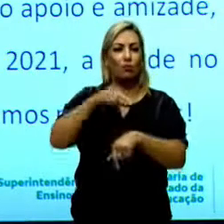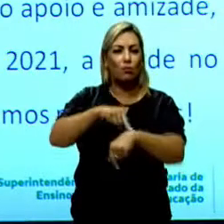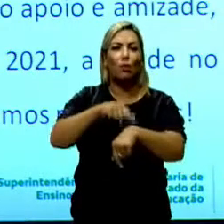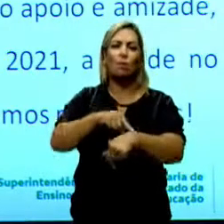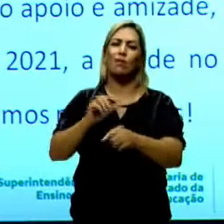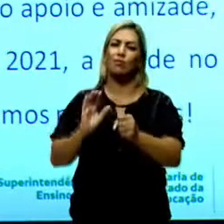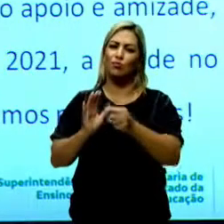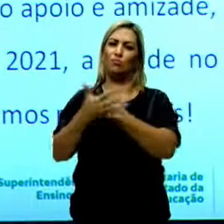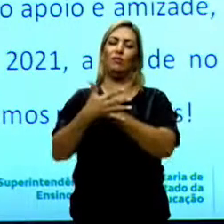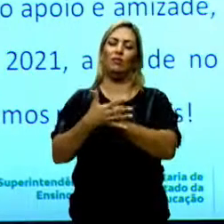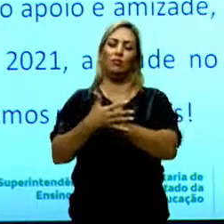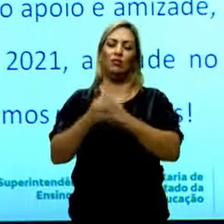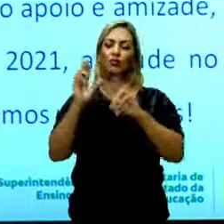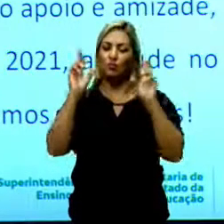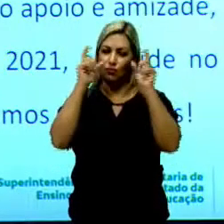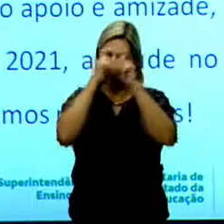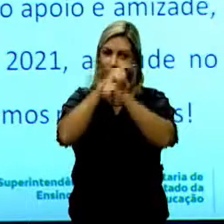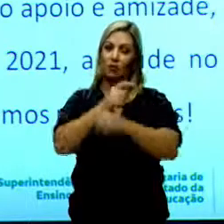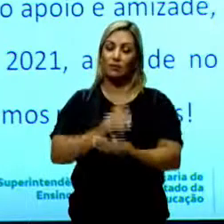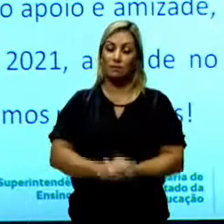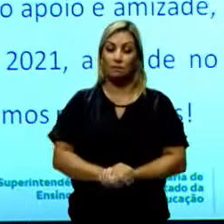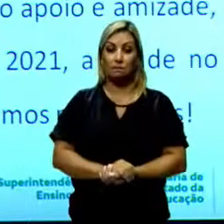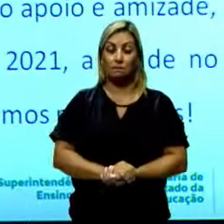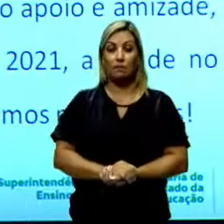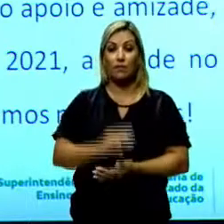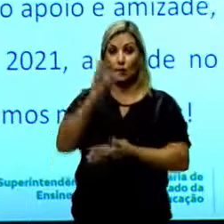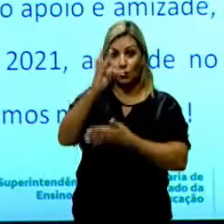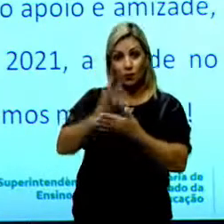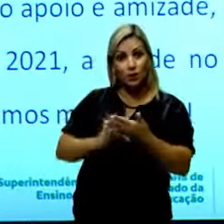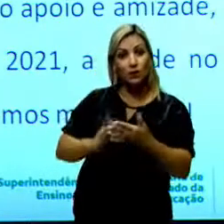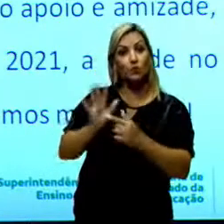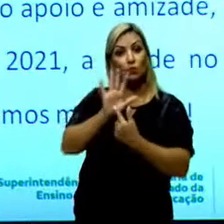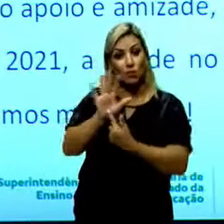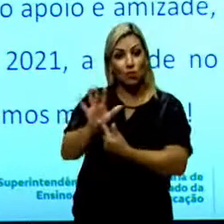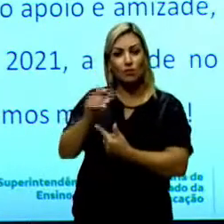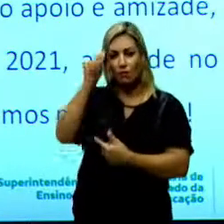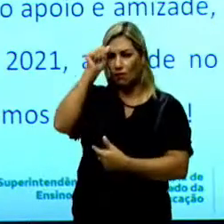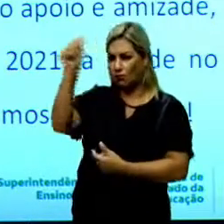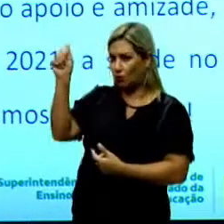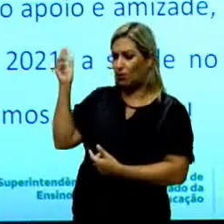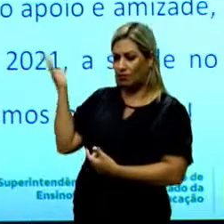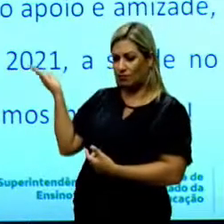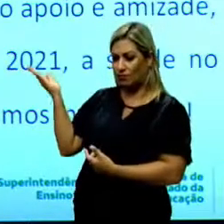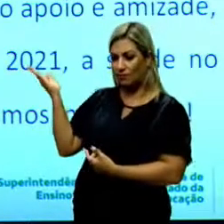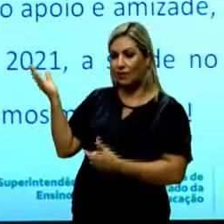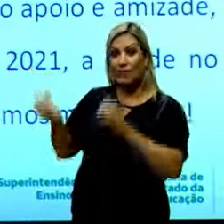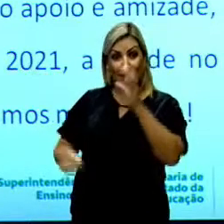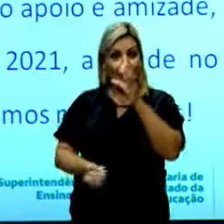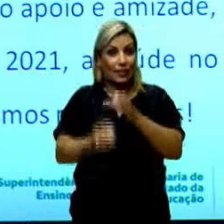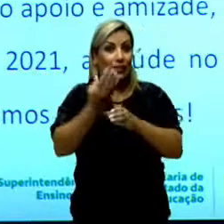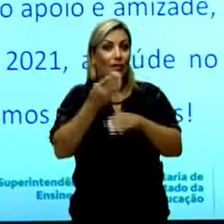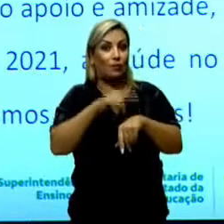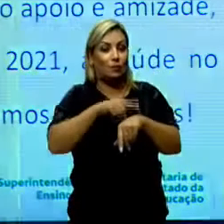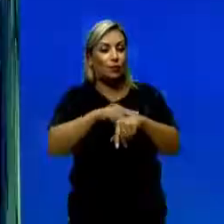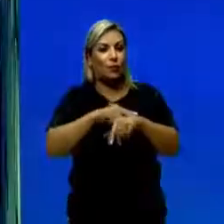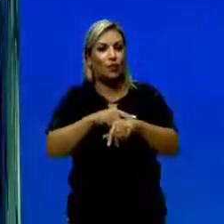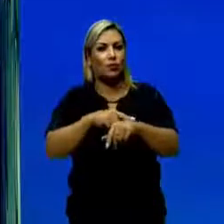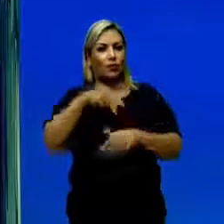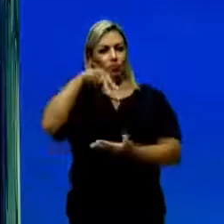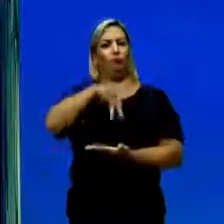incertezas. E aí, todo o texto, nós vamos perceber que a autora irá criar uma situação de